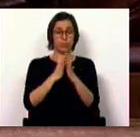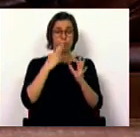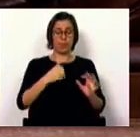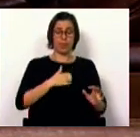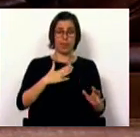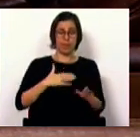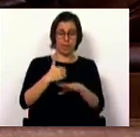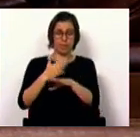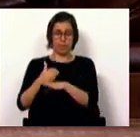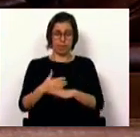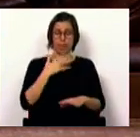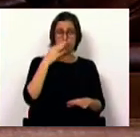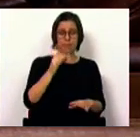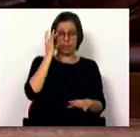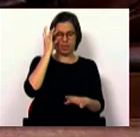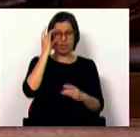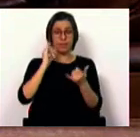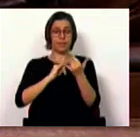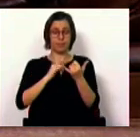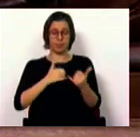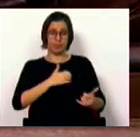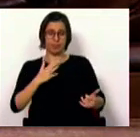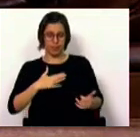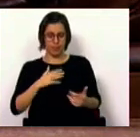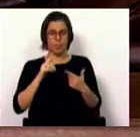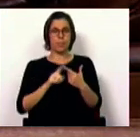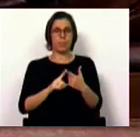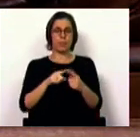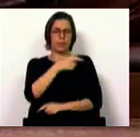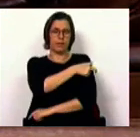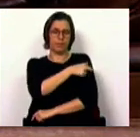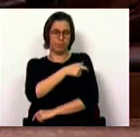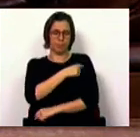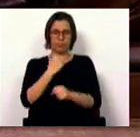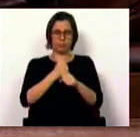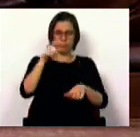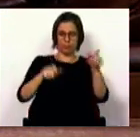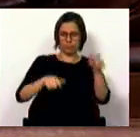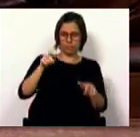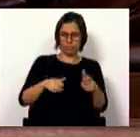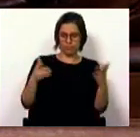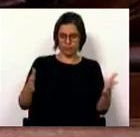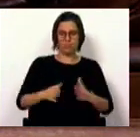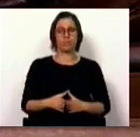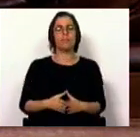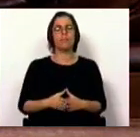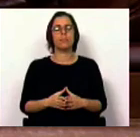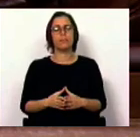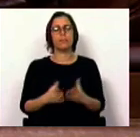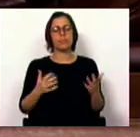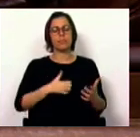entidades do setor. As associações empresariais, os representantes dos trabalhadores, as